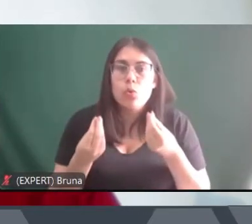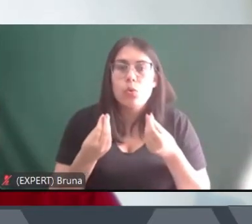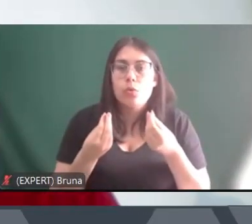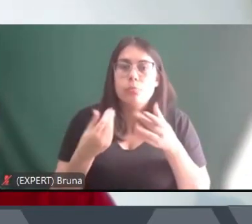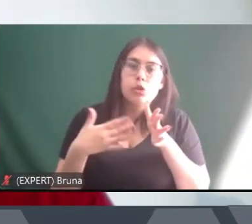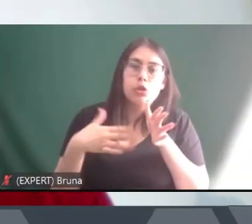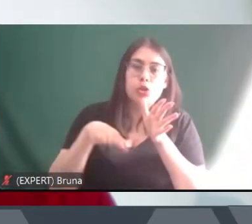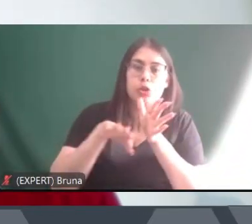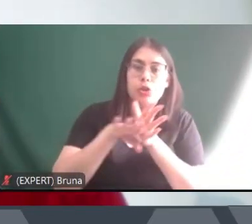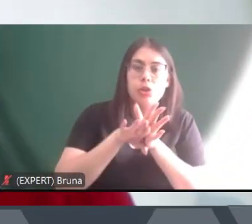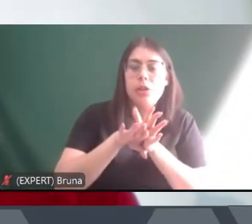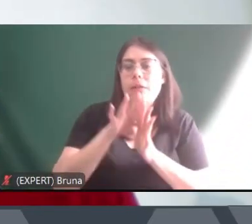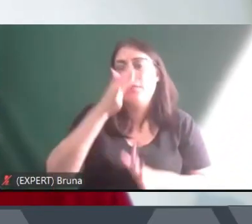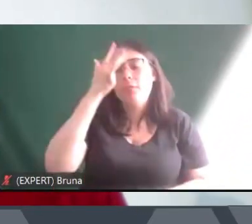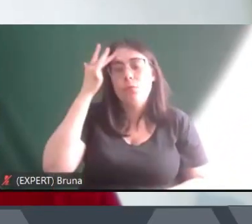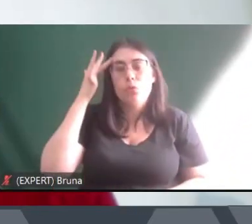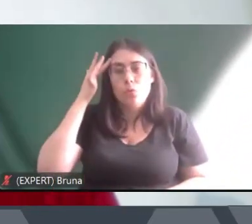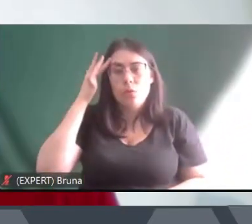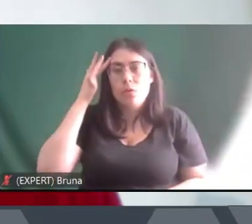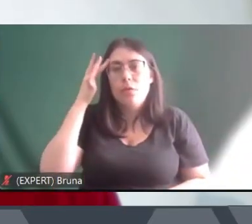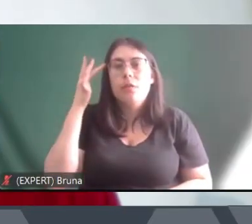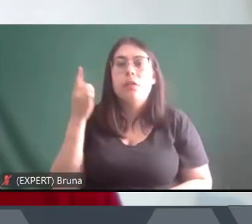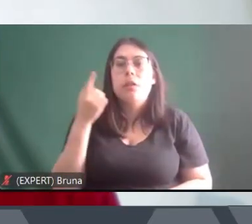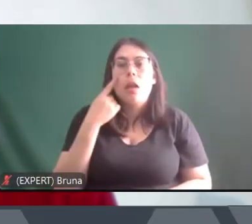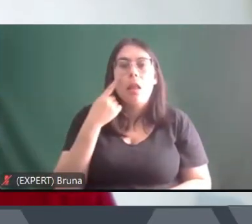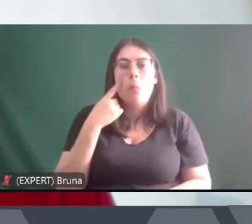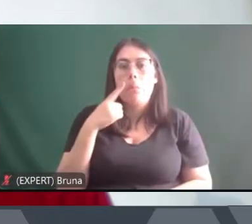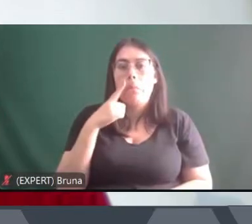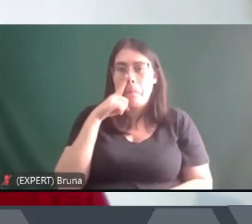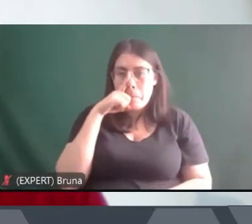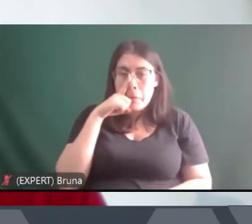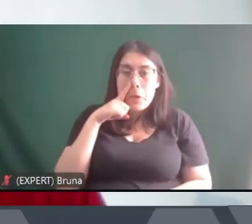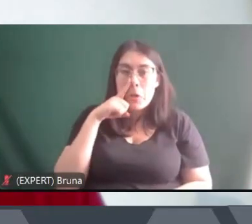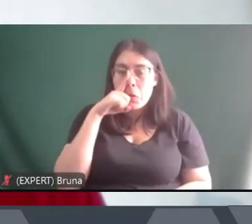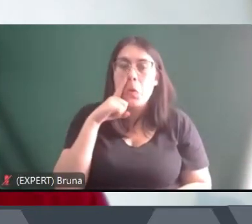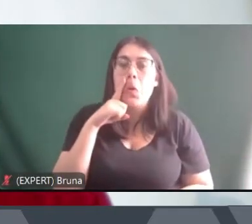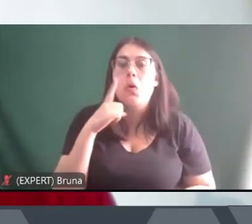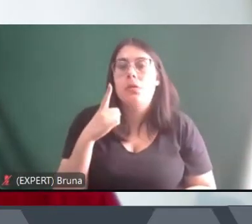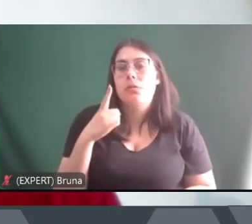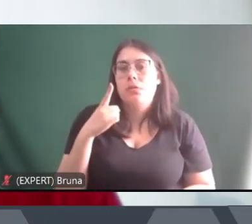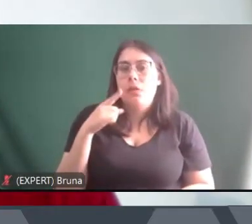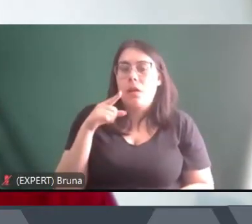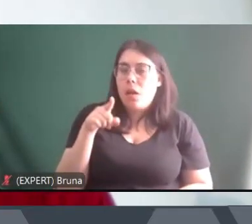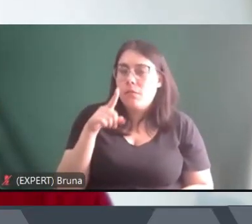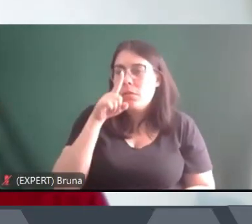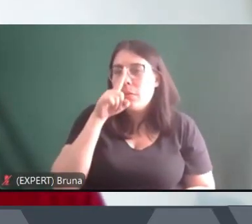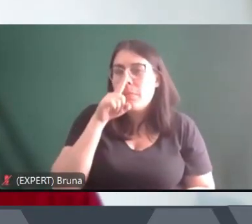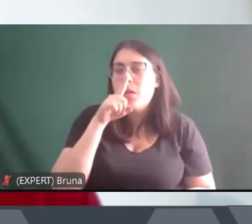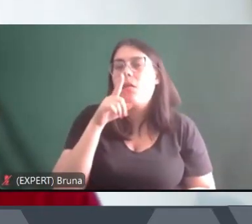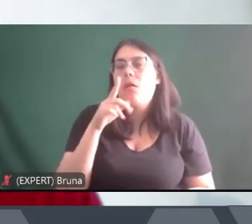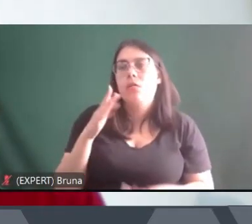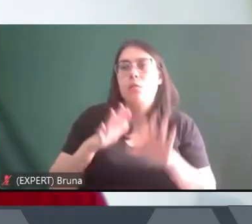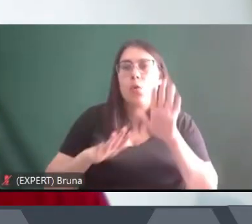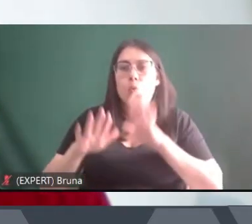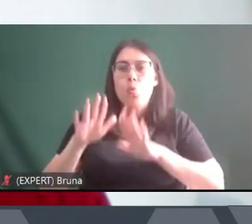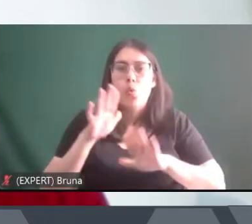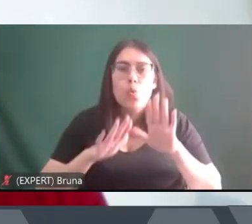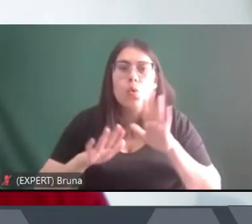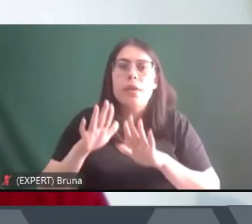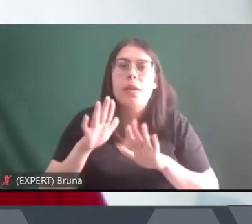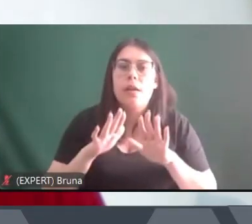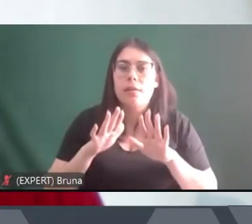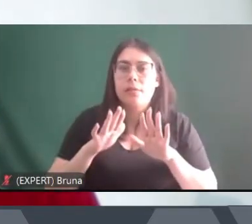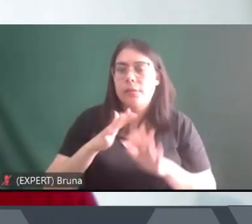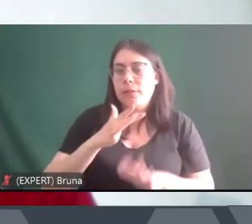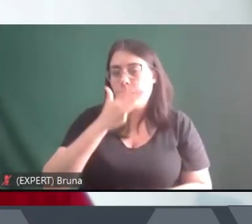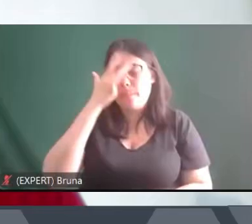chegavam aqui na cidade e que eram vistas como perigosas, eram vistas como pessoas suspeitas, ao passo que